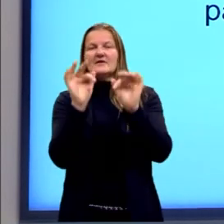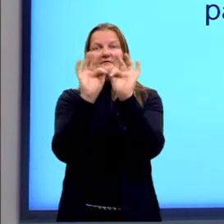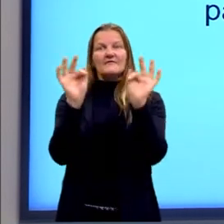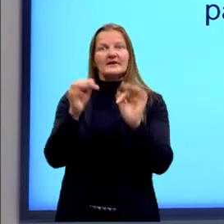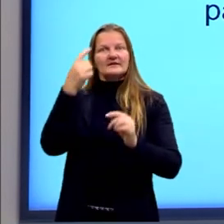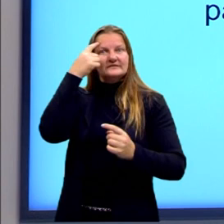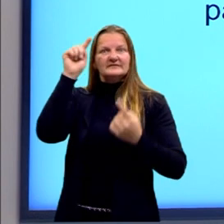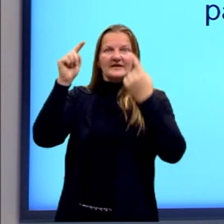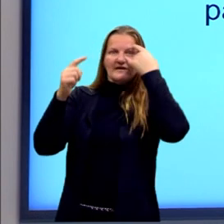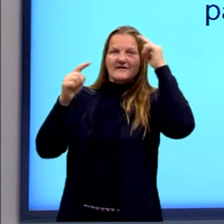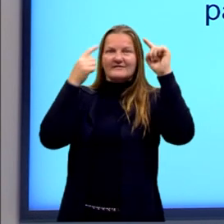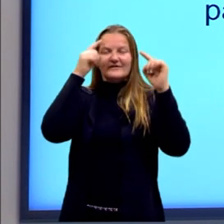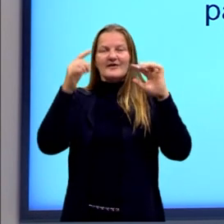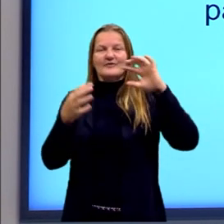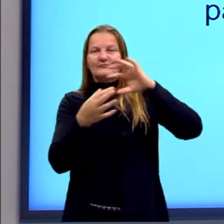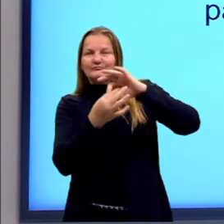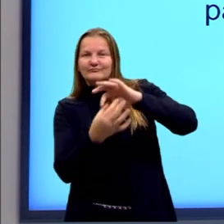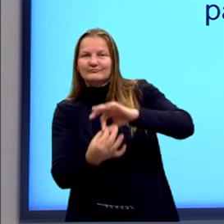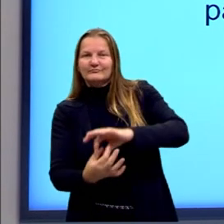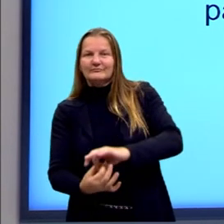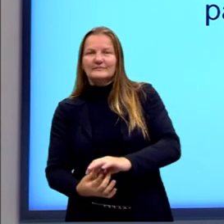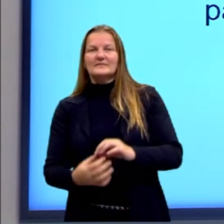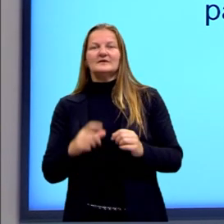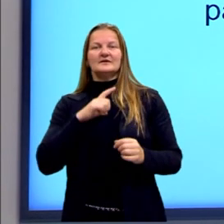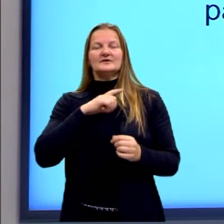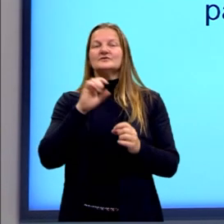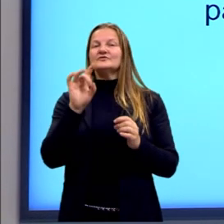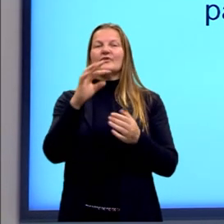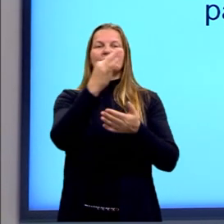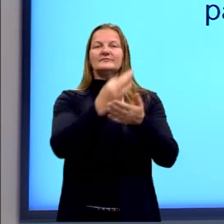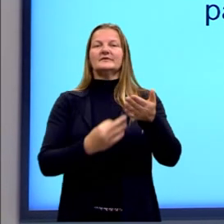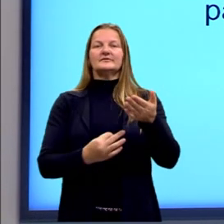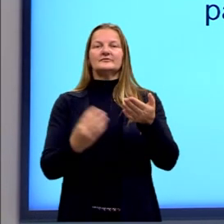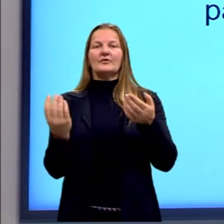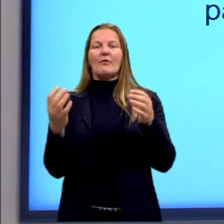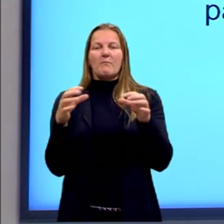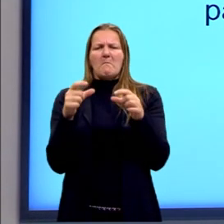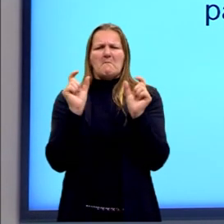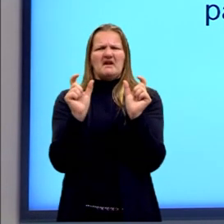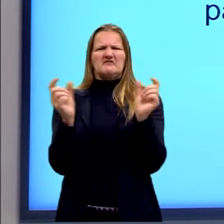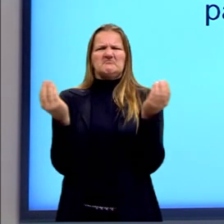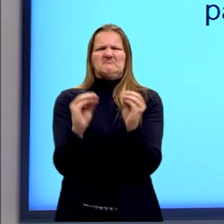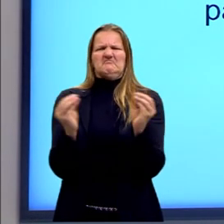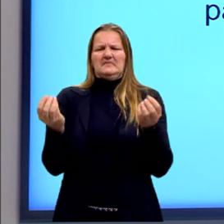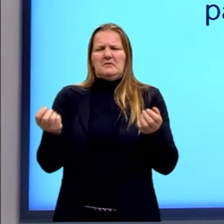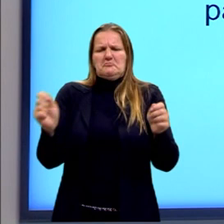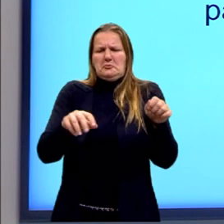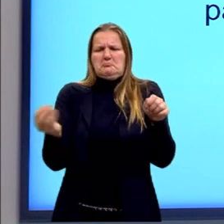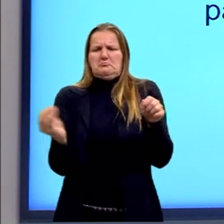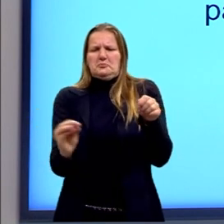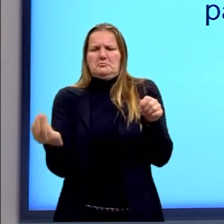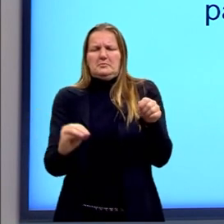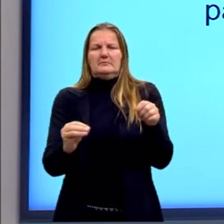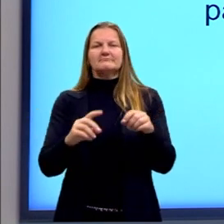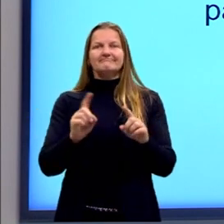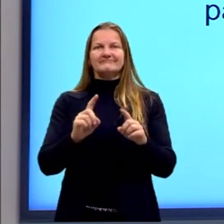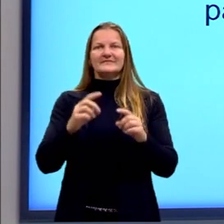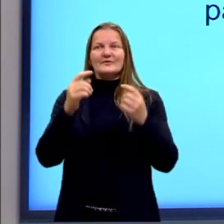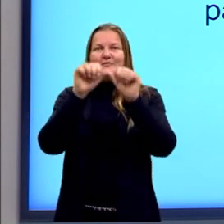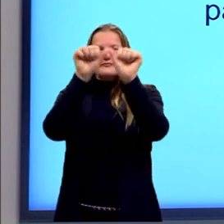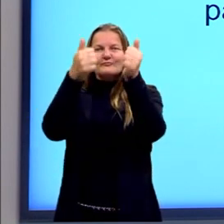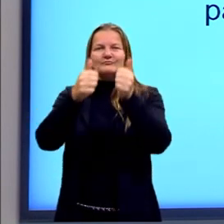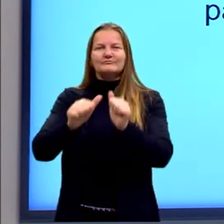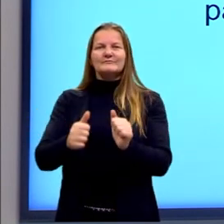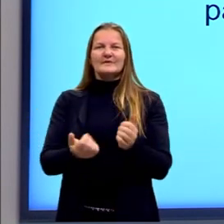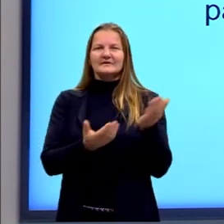as ideias. Não sendo o texto apenas um aglomerado de palavras. E daí, aqui, de novo, eu trago uma imagem como